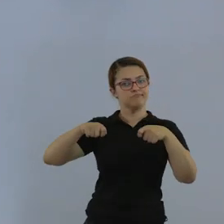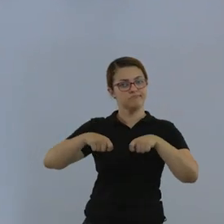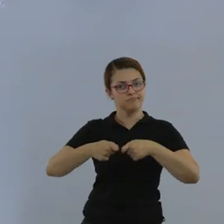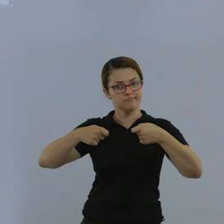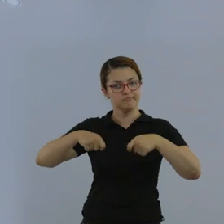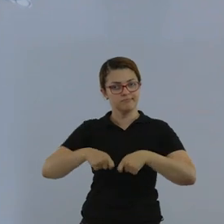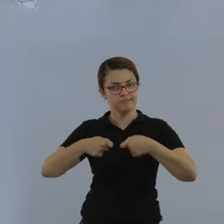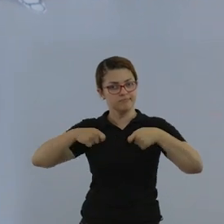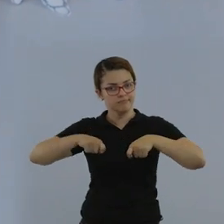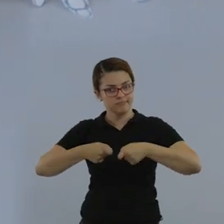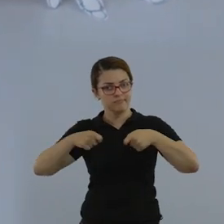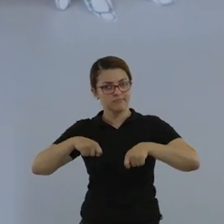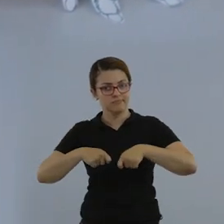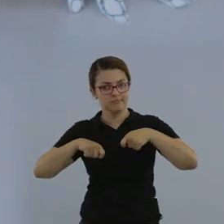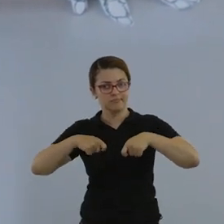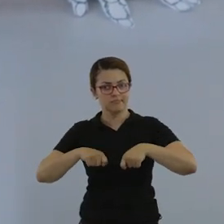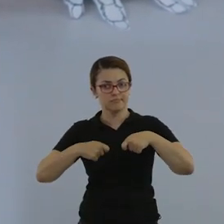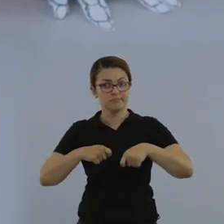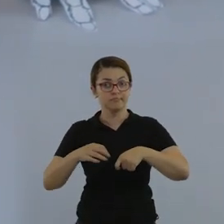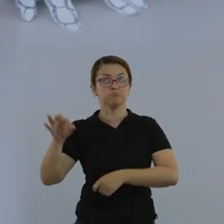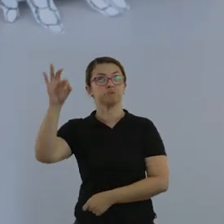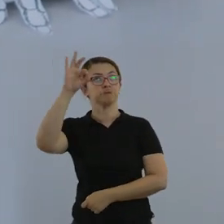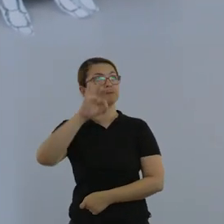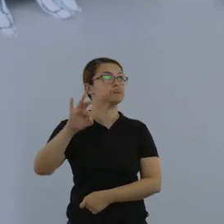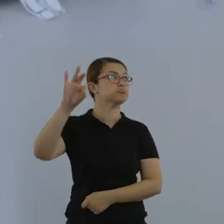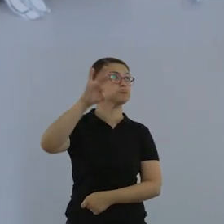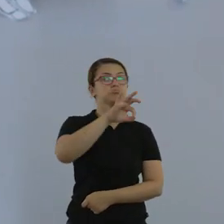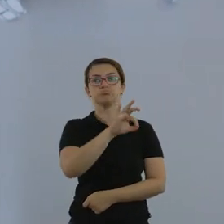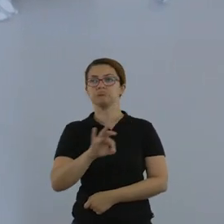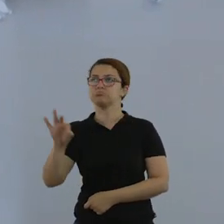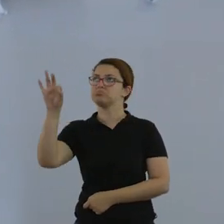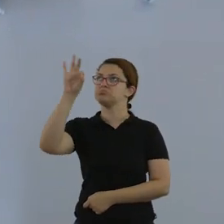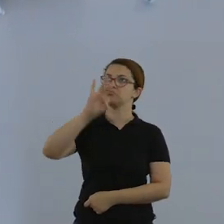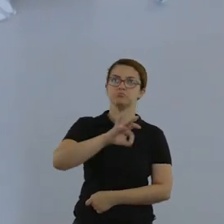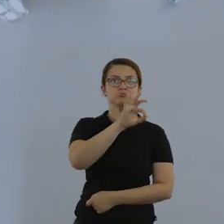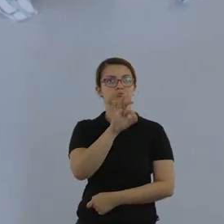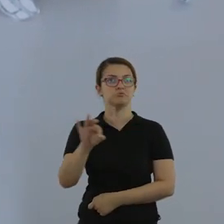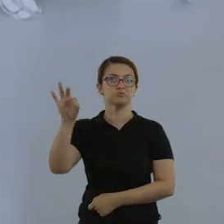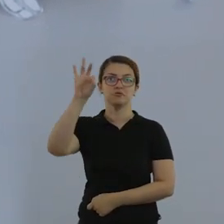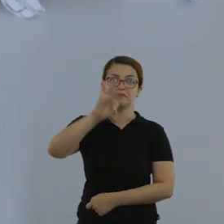velha, a velha afiar. Estava a mosca na